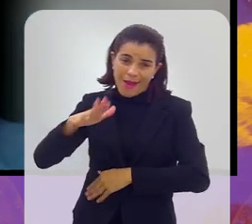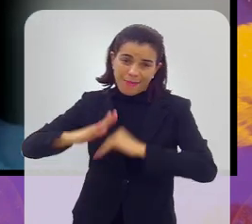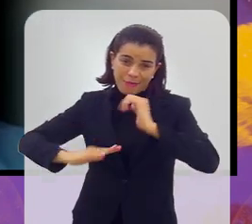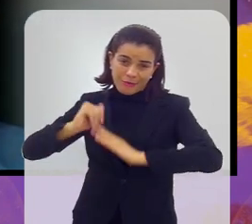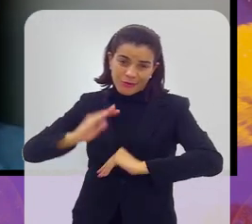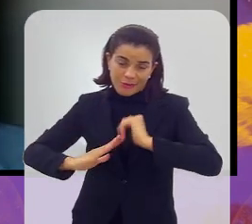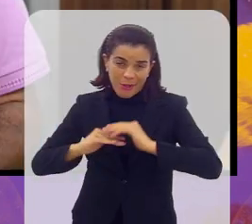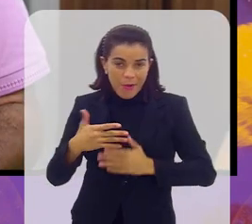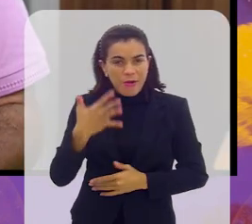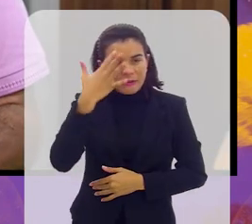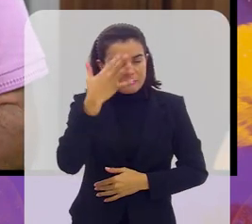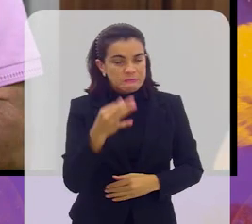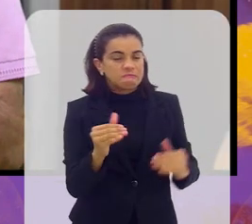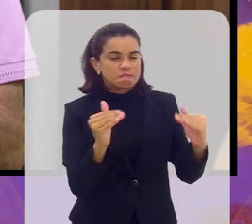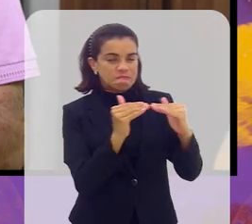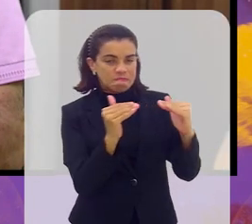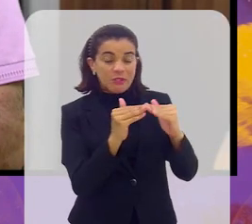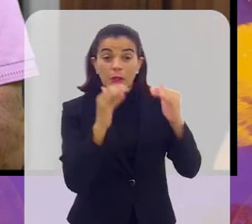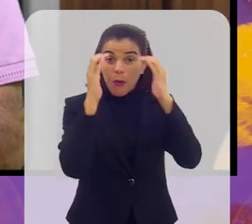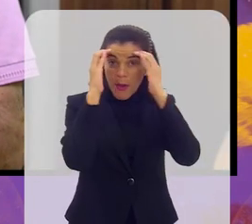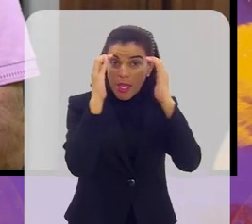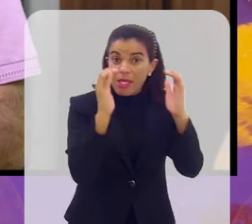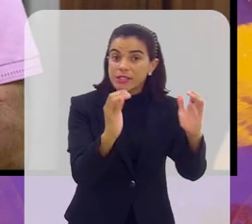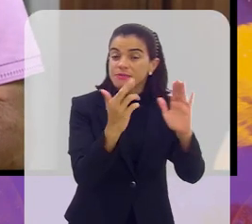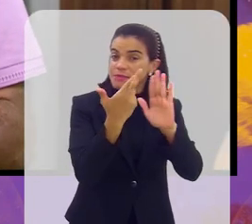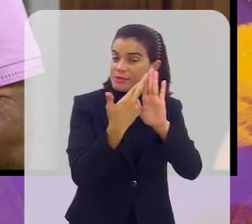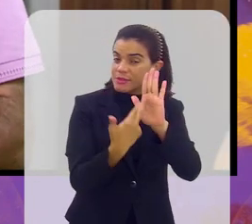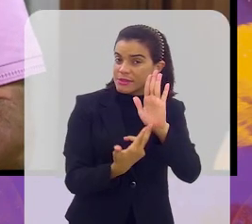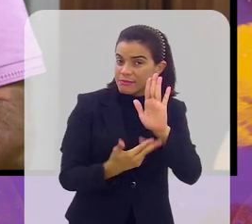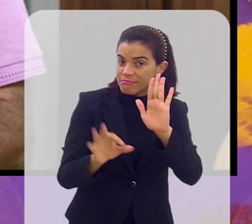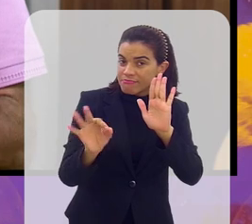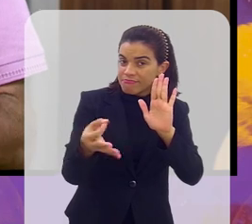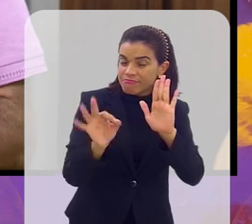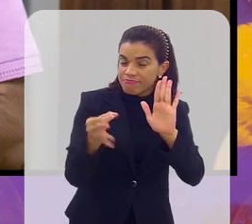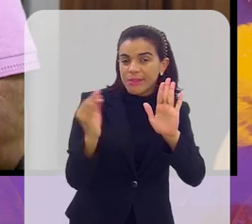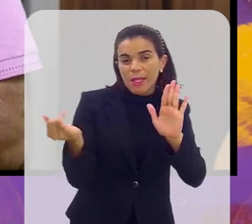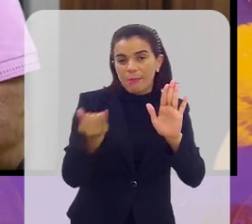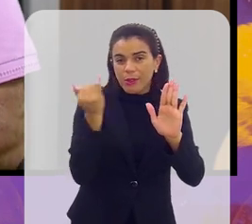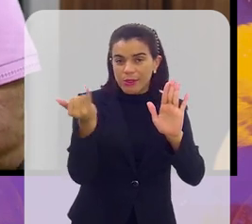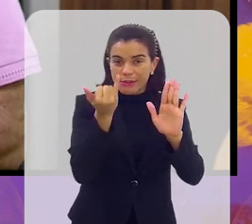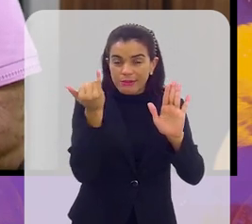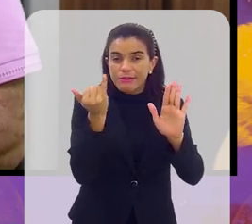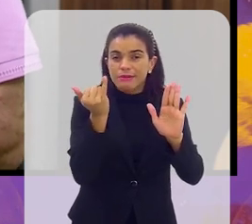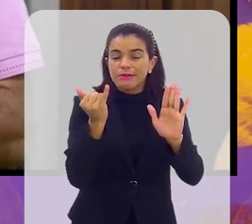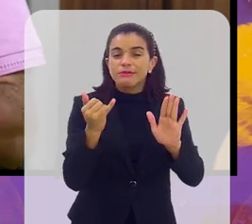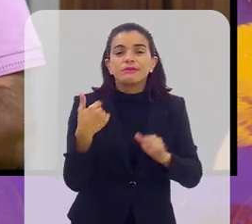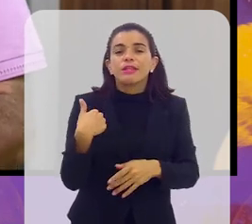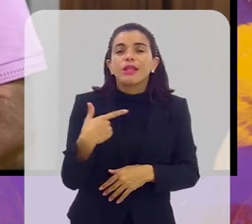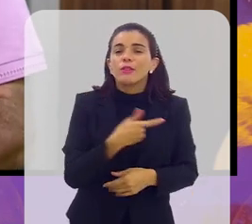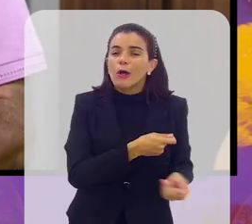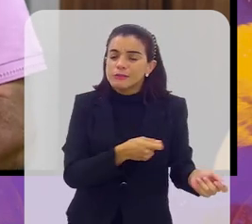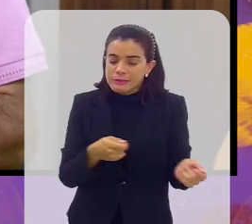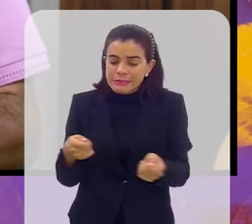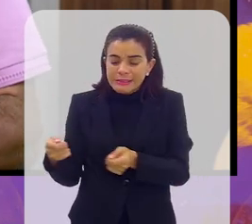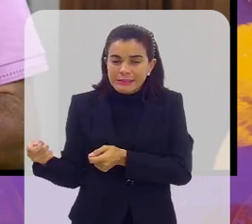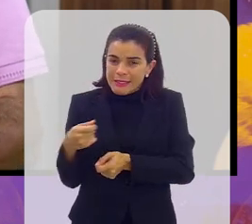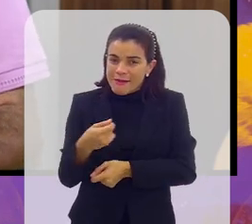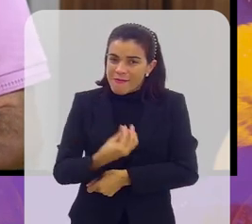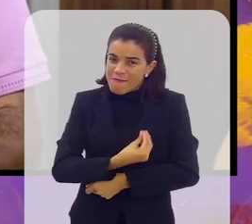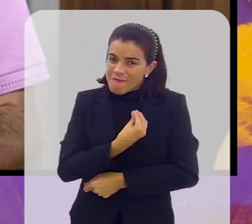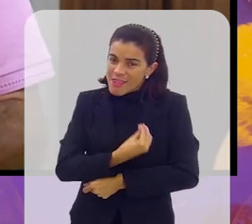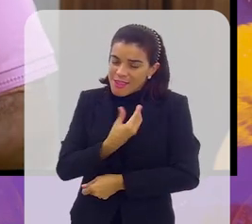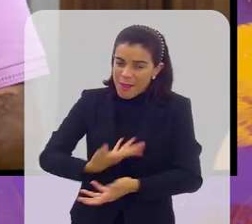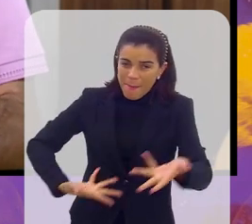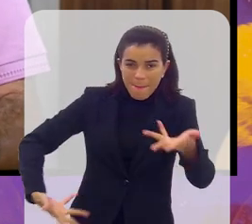profissão. Com certeza. E eu respeito as regras, né? Conforme você disse que isso é importante no nosso dia a dia, no bom